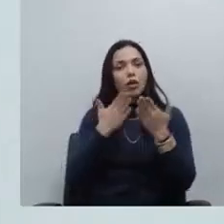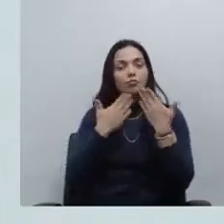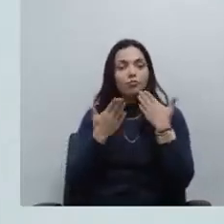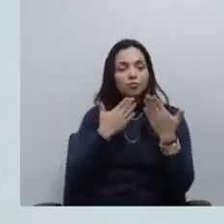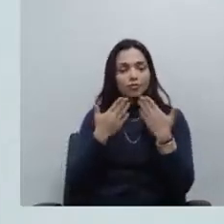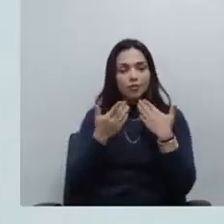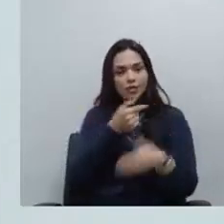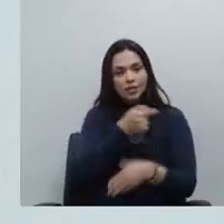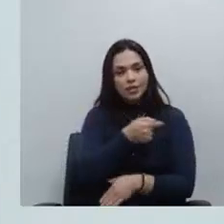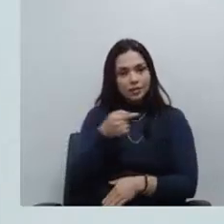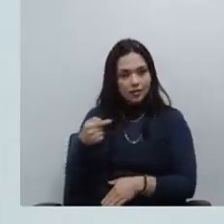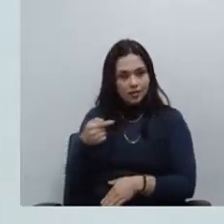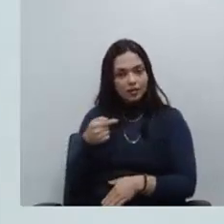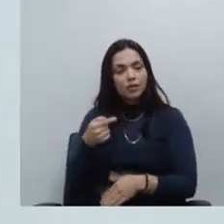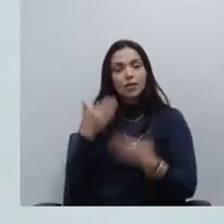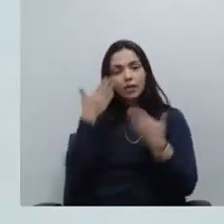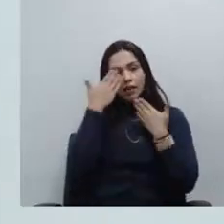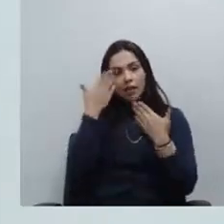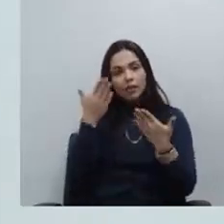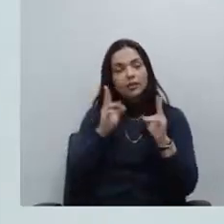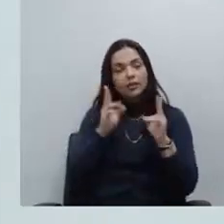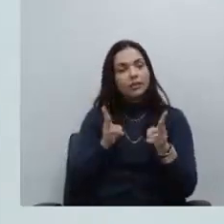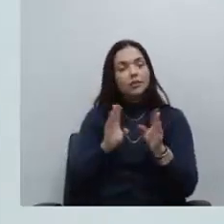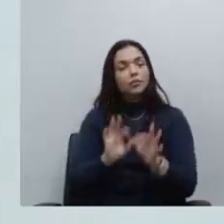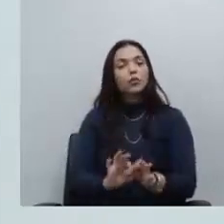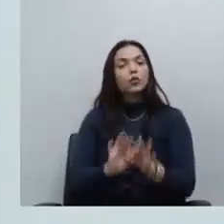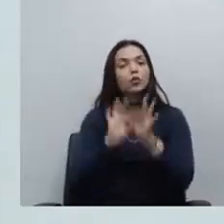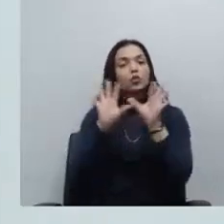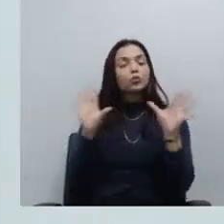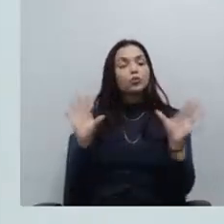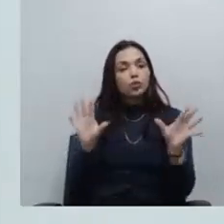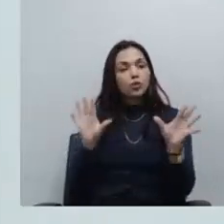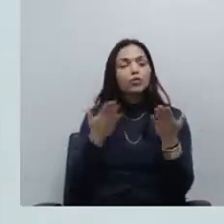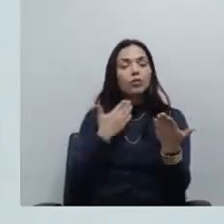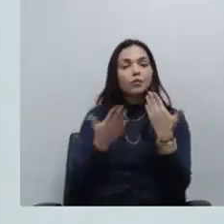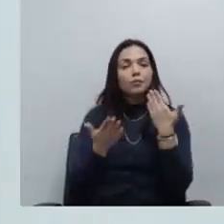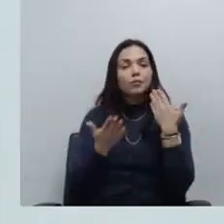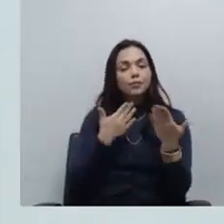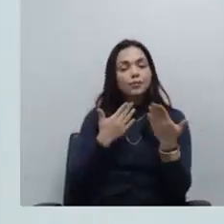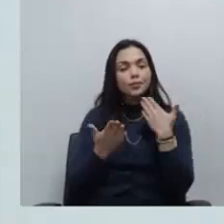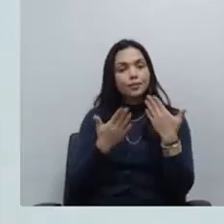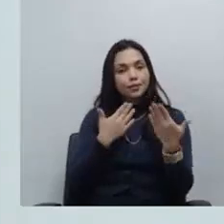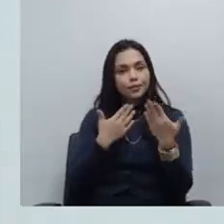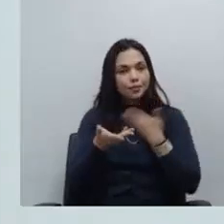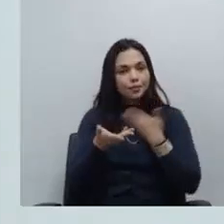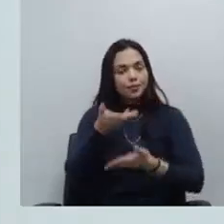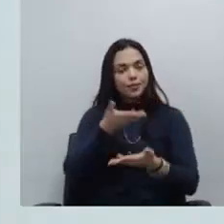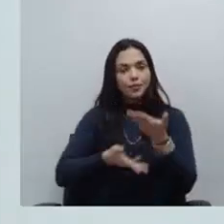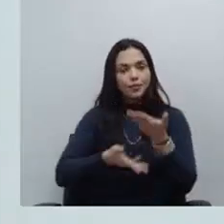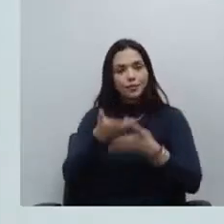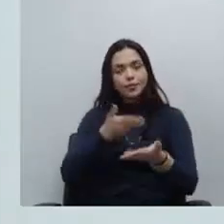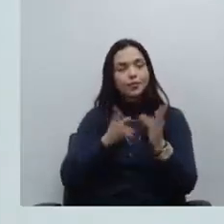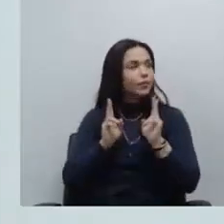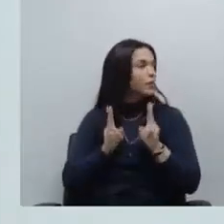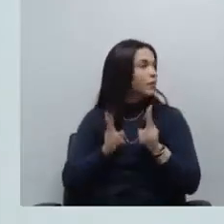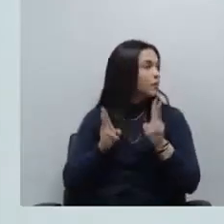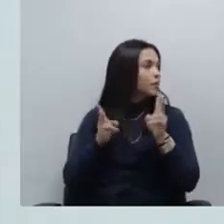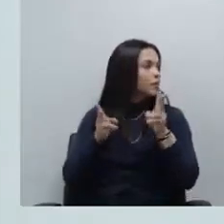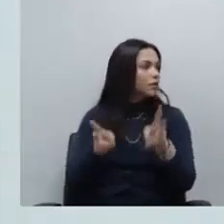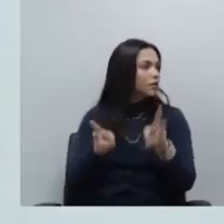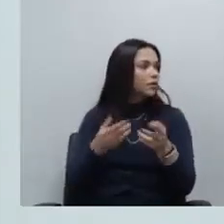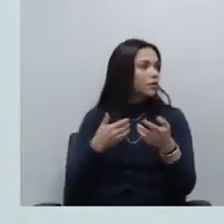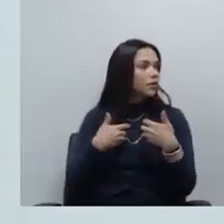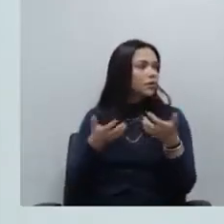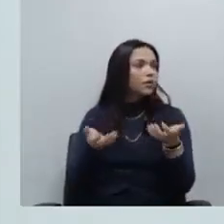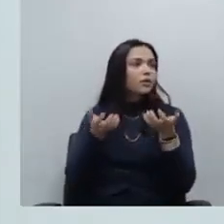agradecer pela abertura e pela sempre pronta disponibilidade em conversar em dialogar então